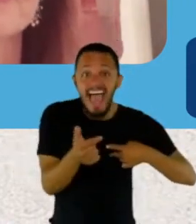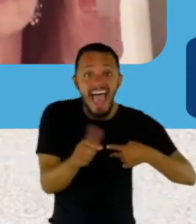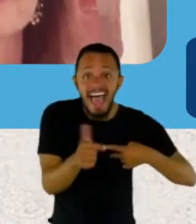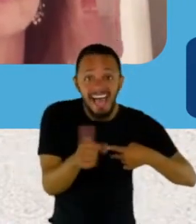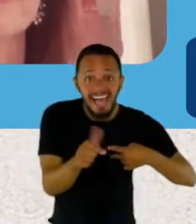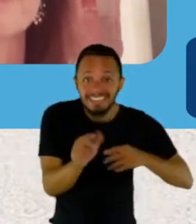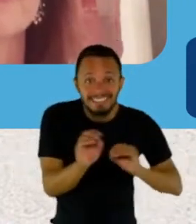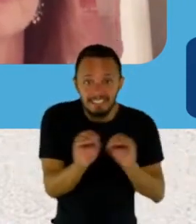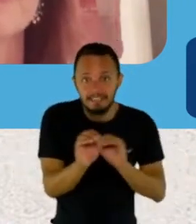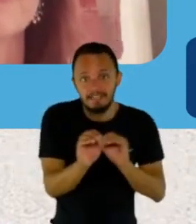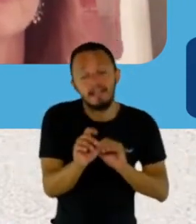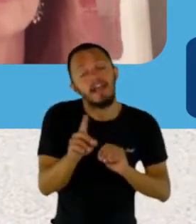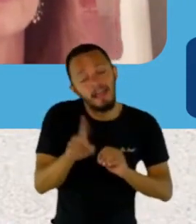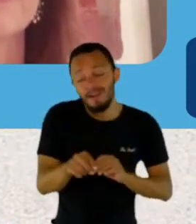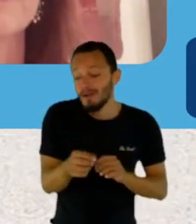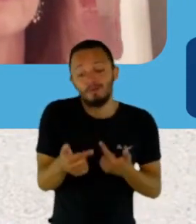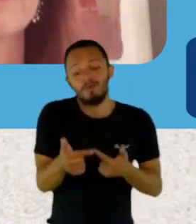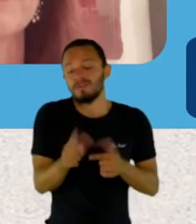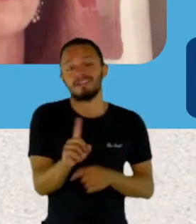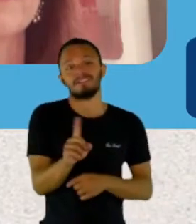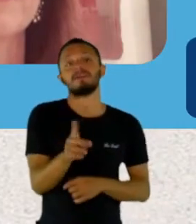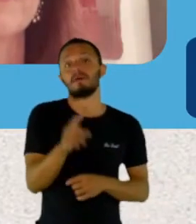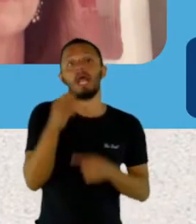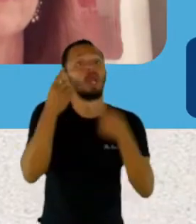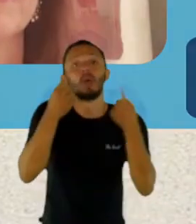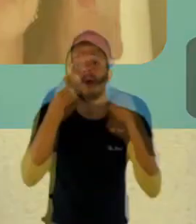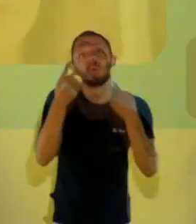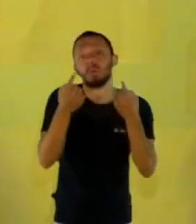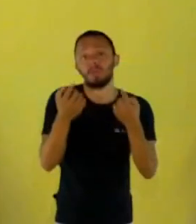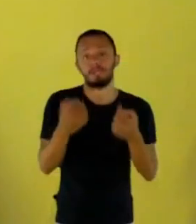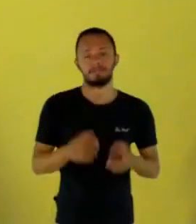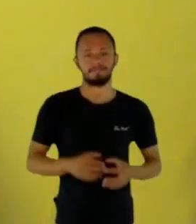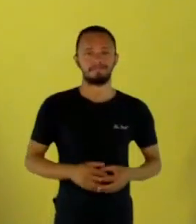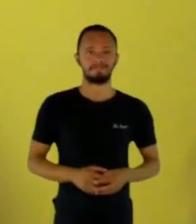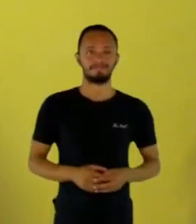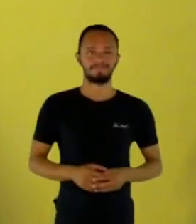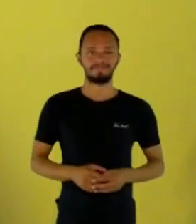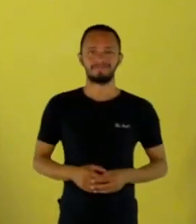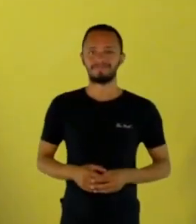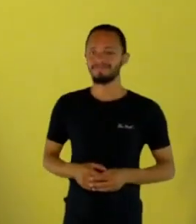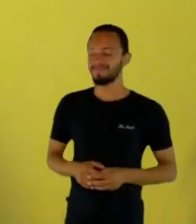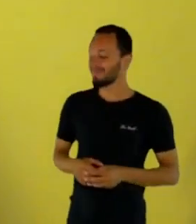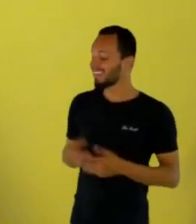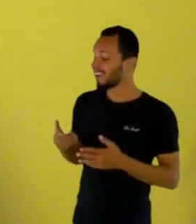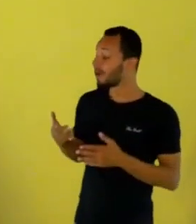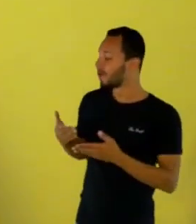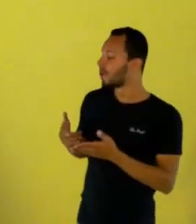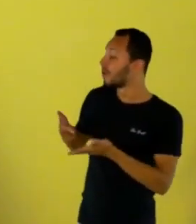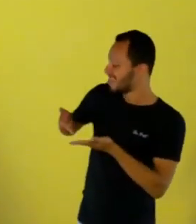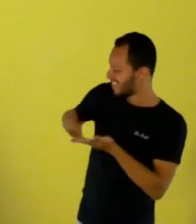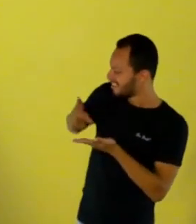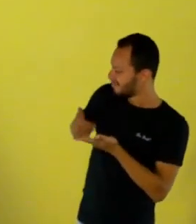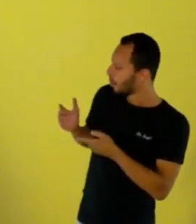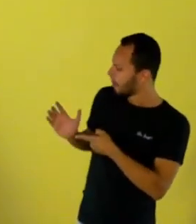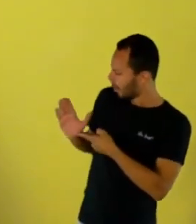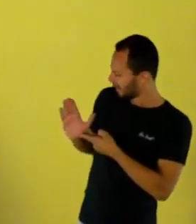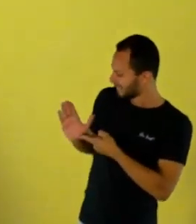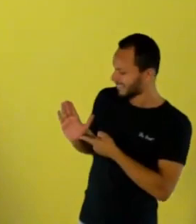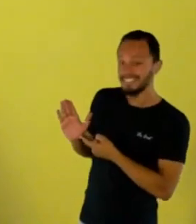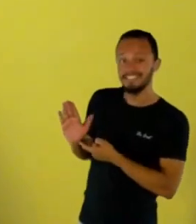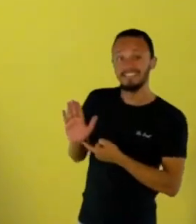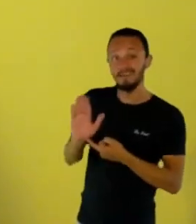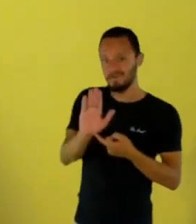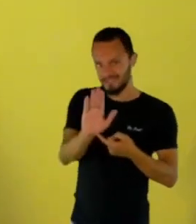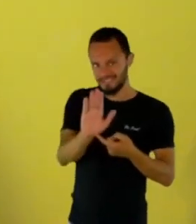Tá certo. Agora vamos entrar aqui no seu livro, no Ave Marias. Você tem ele aí pra gente mostrar, Carol? Tenho. Eu